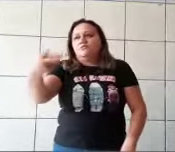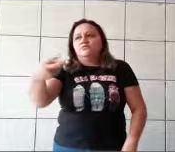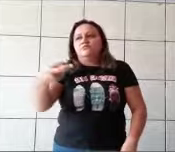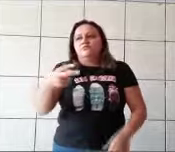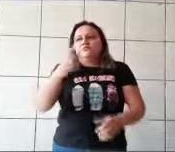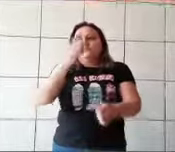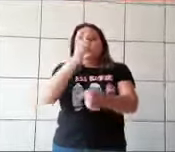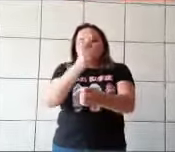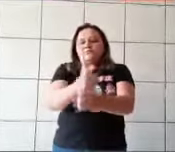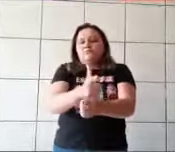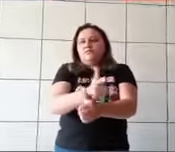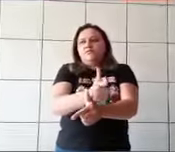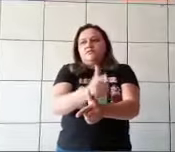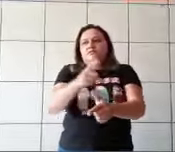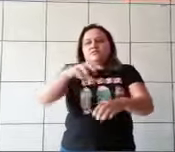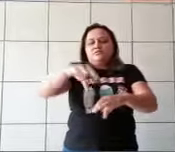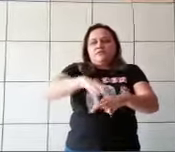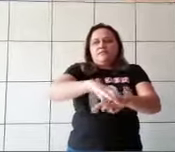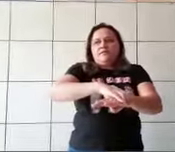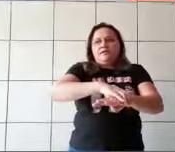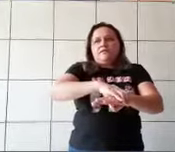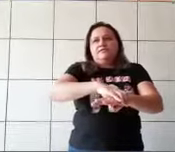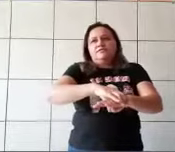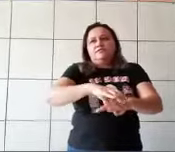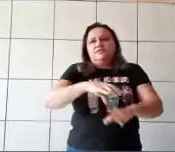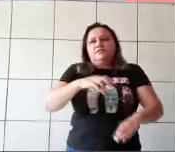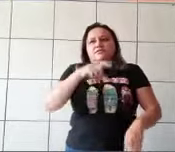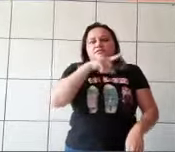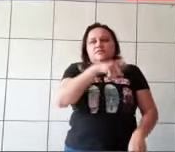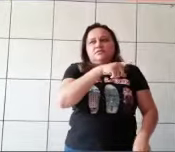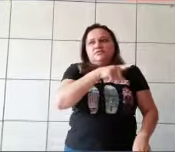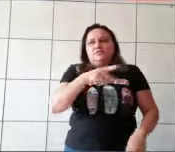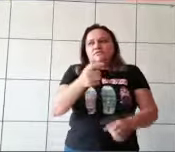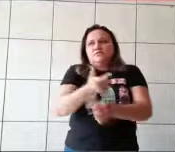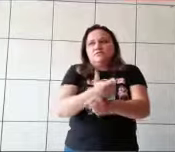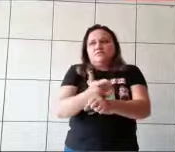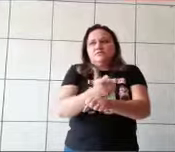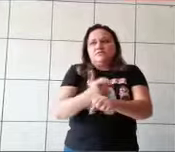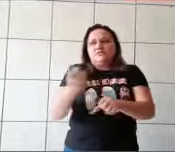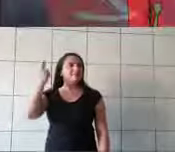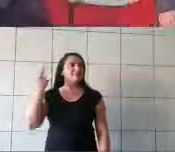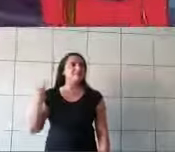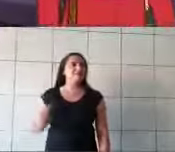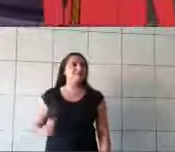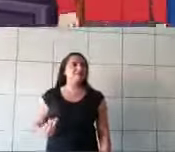Encontre a dona deste sapato. Nem que você tenha que buscá-la entre todas as mulheres do reino. Encontre-a!